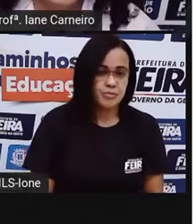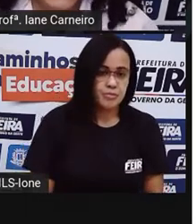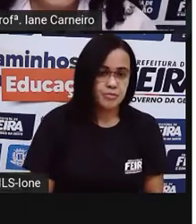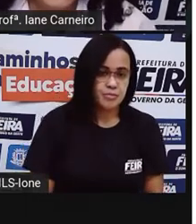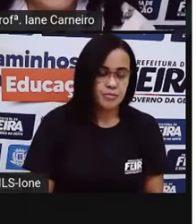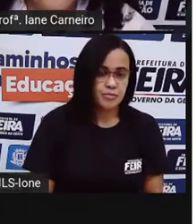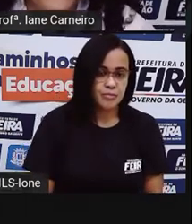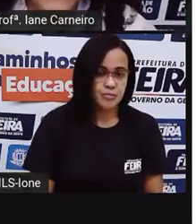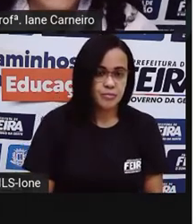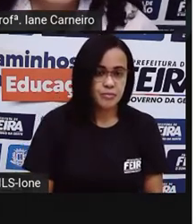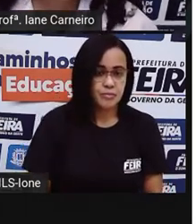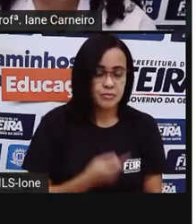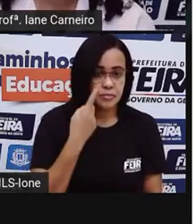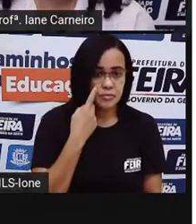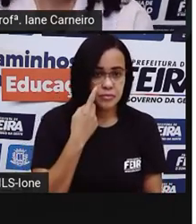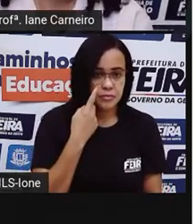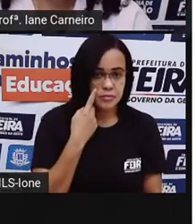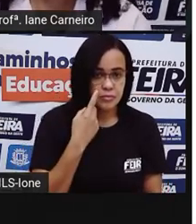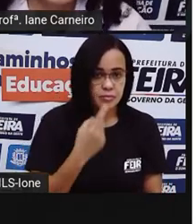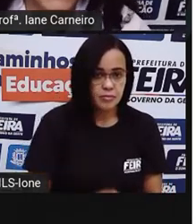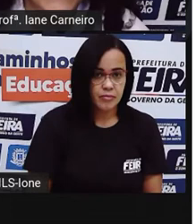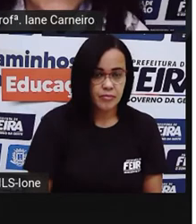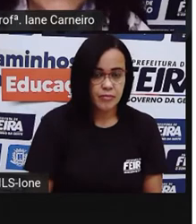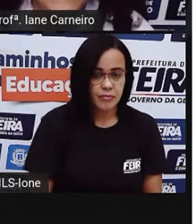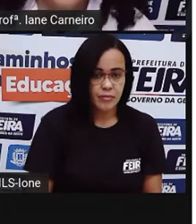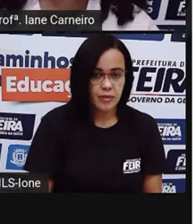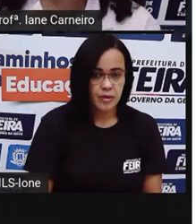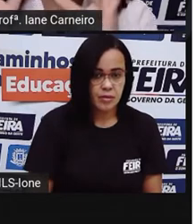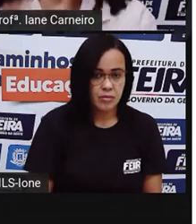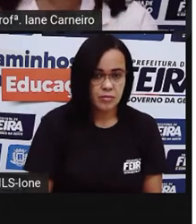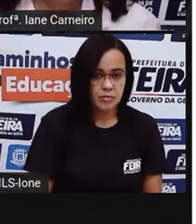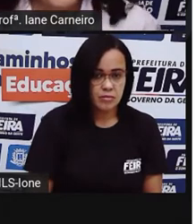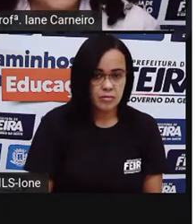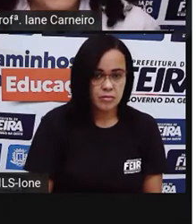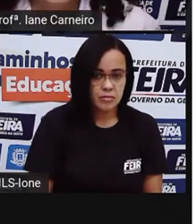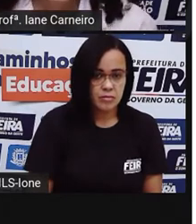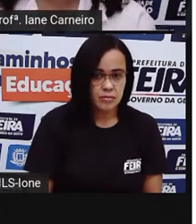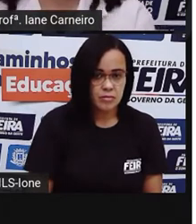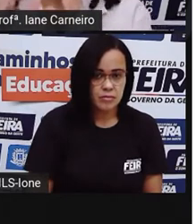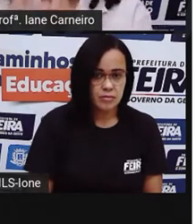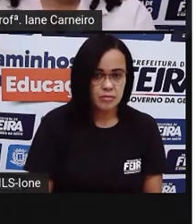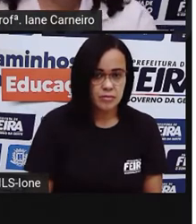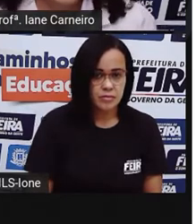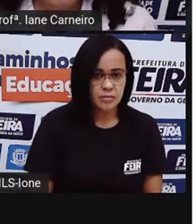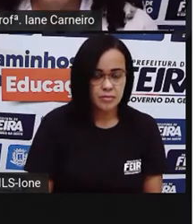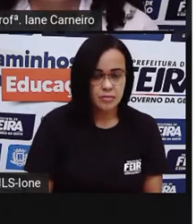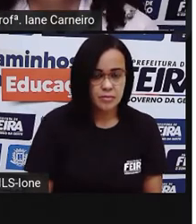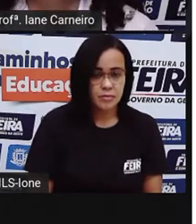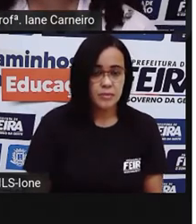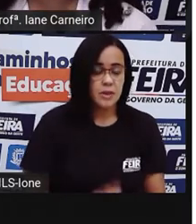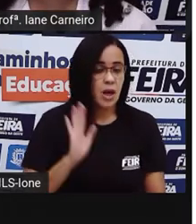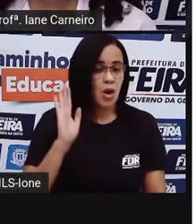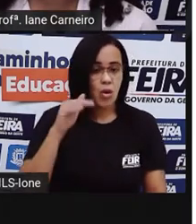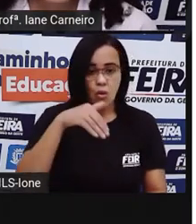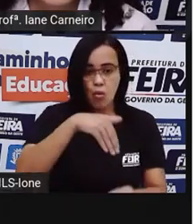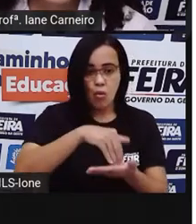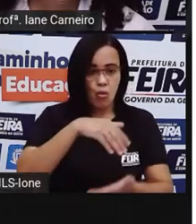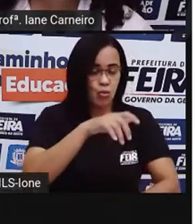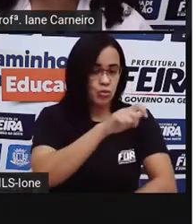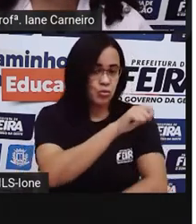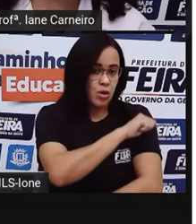coordenada da criança, a última criança da fileira que está